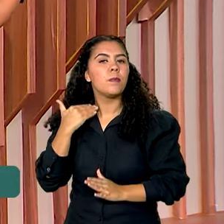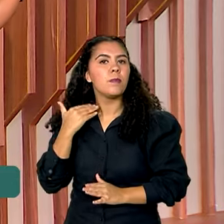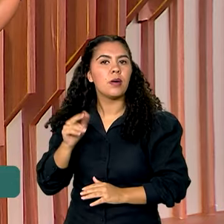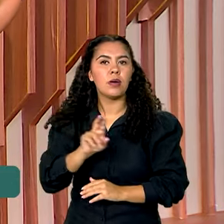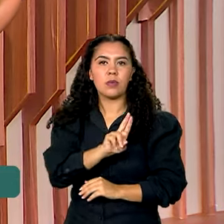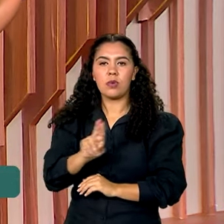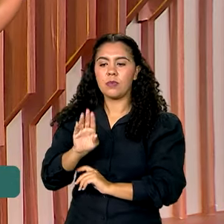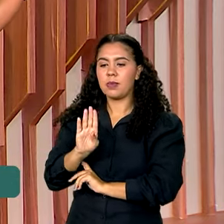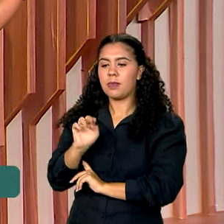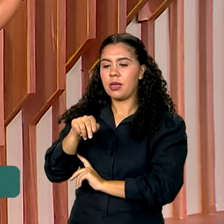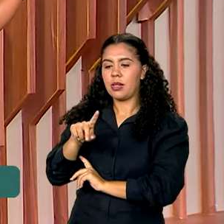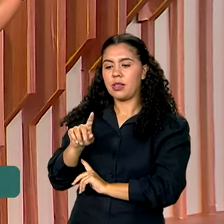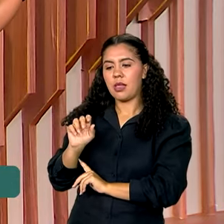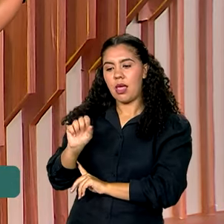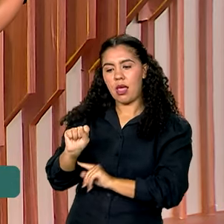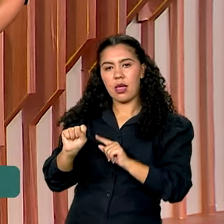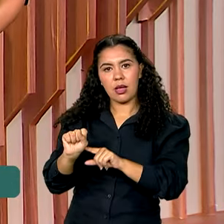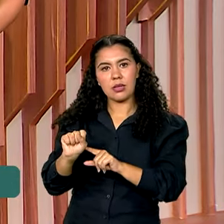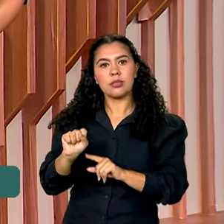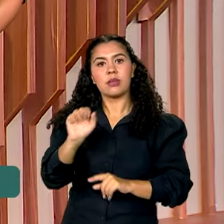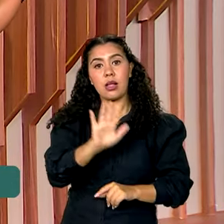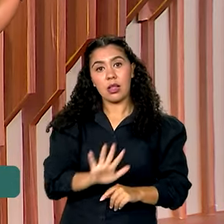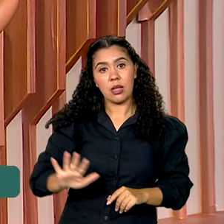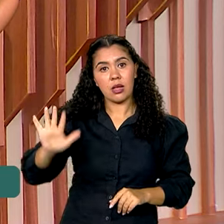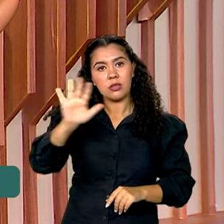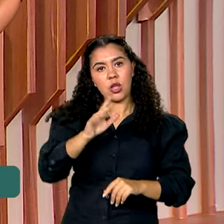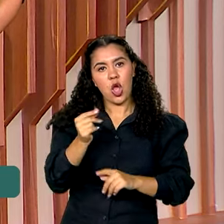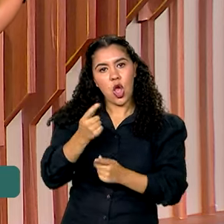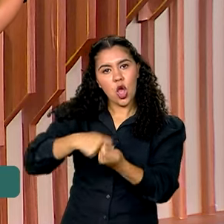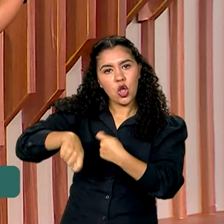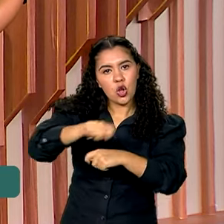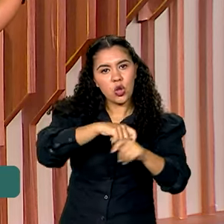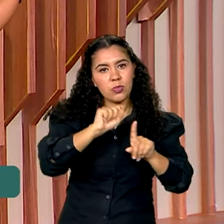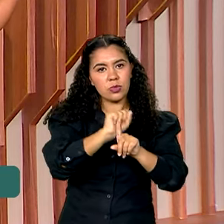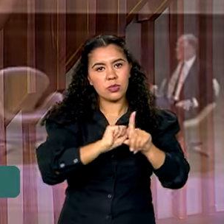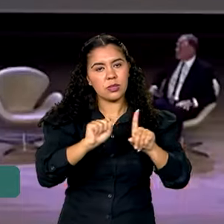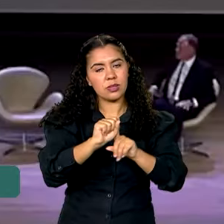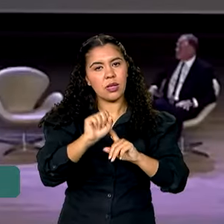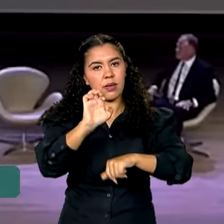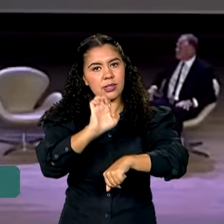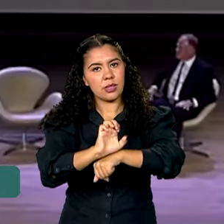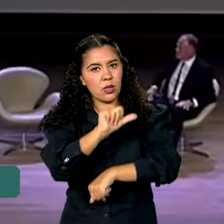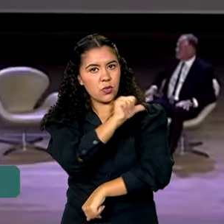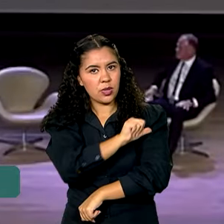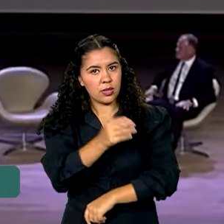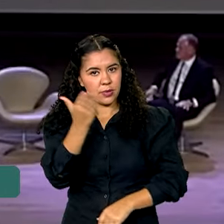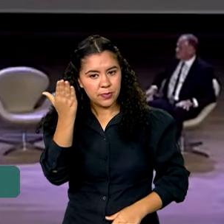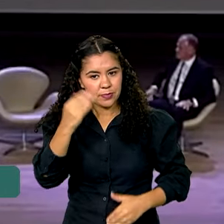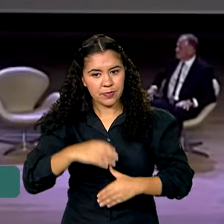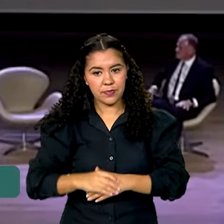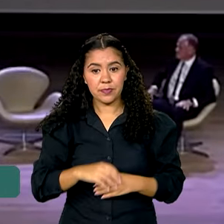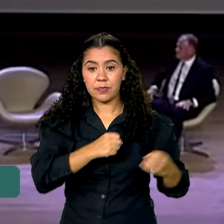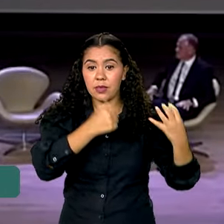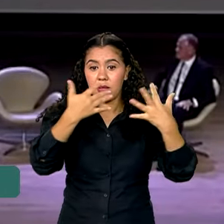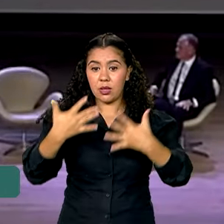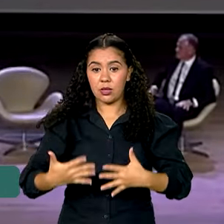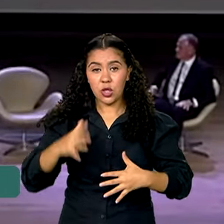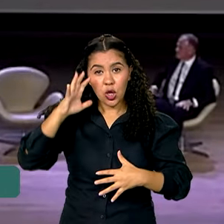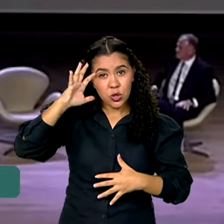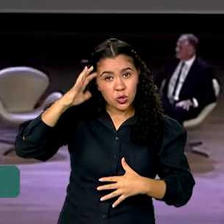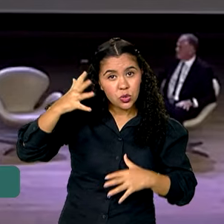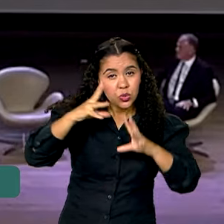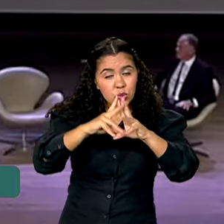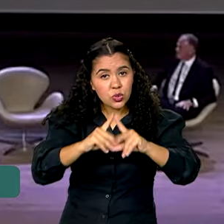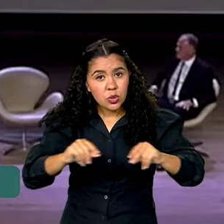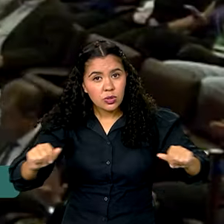Banco Nacional de Desenvolvimento Econômico e Social, no Rio de Janeiro. As soluções e os desafios para